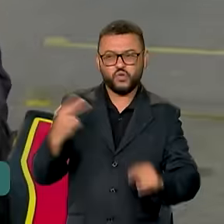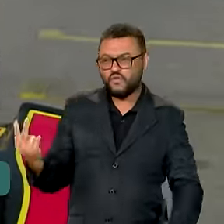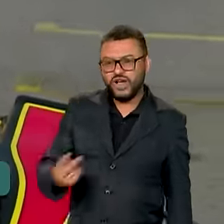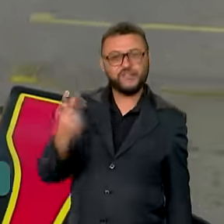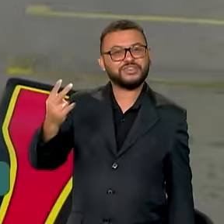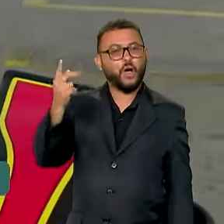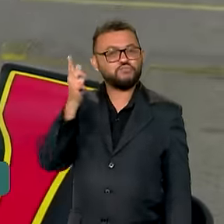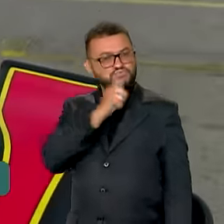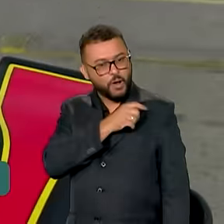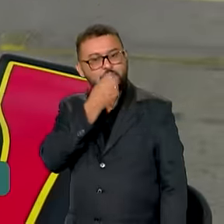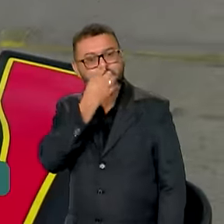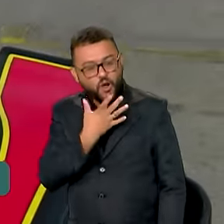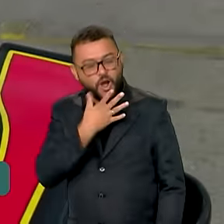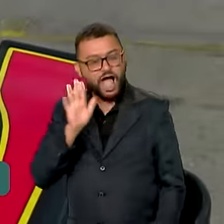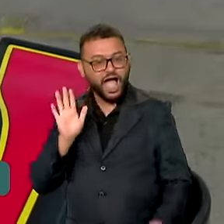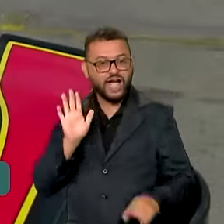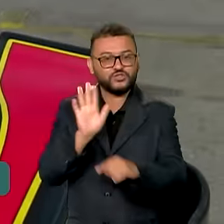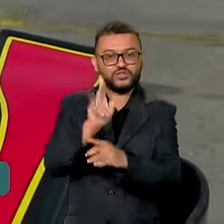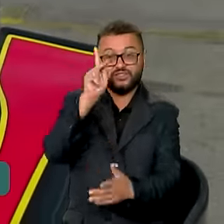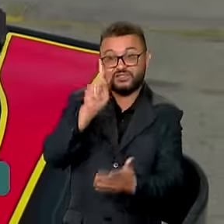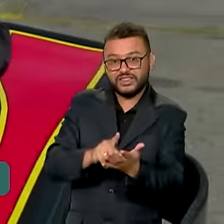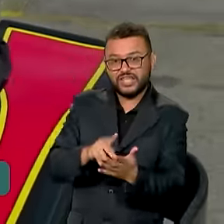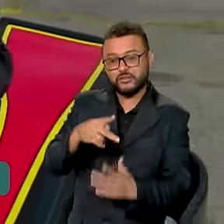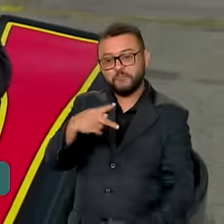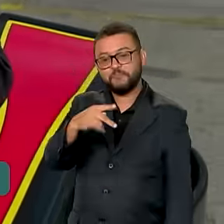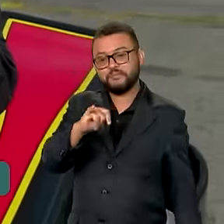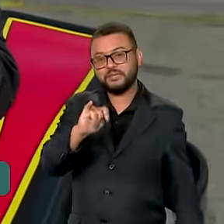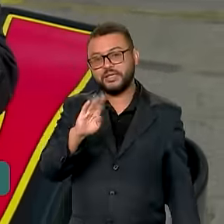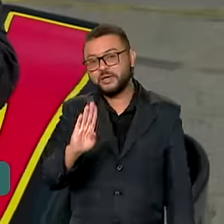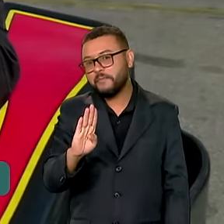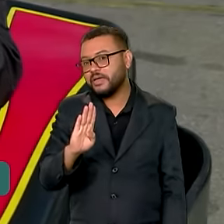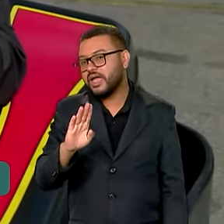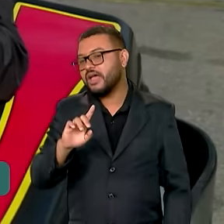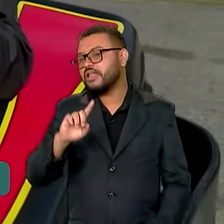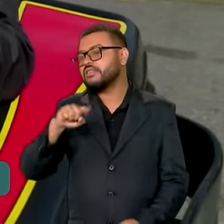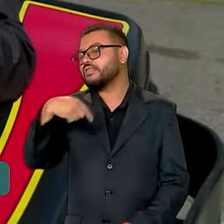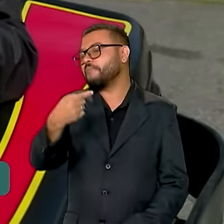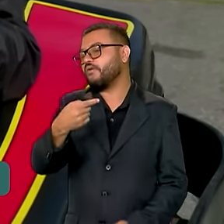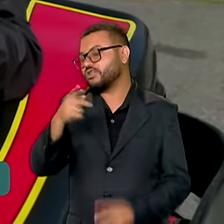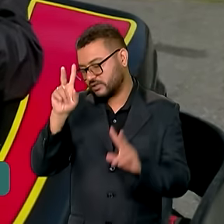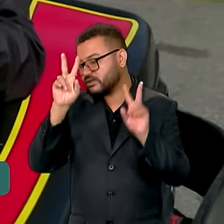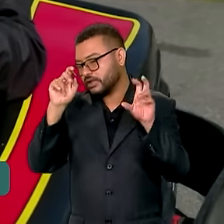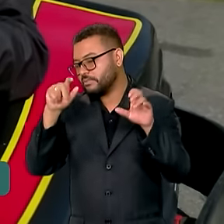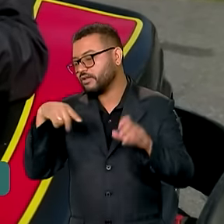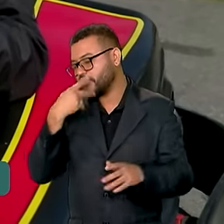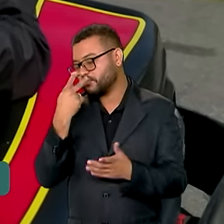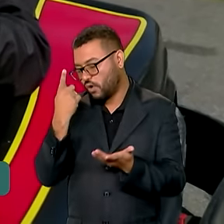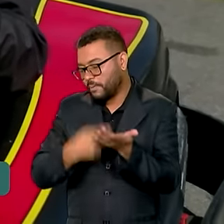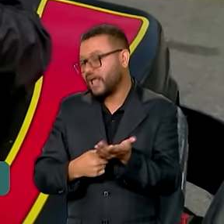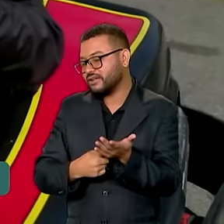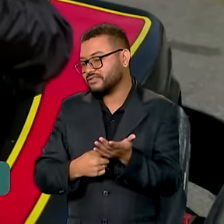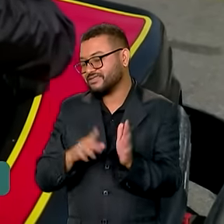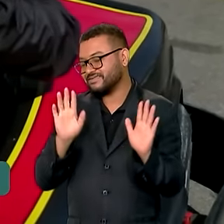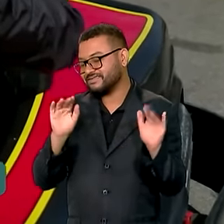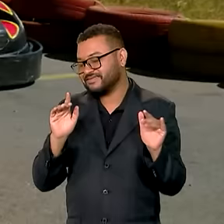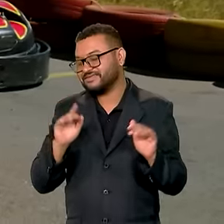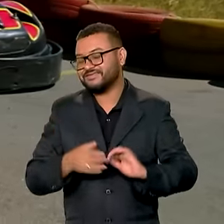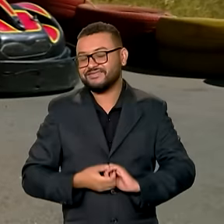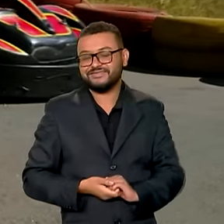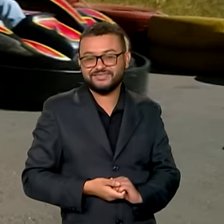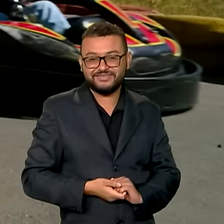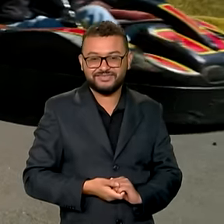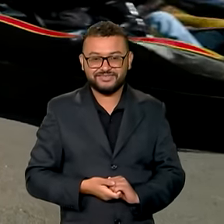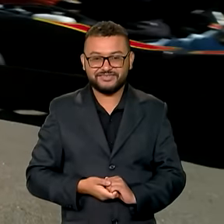é claro que isso impacta diretamente no PIB. Mas esse é um assunto para outro episódio, combinado? Até a próxima, valeu!